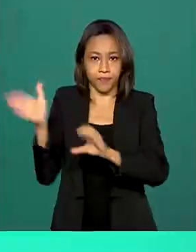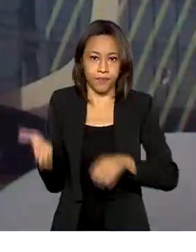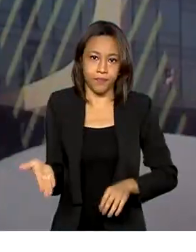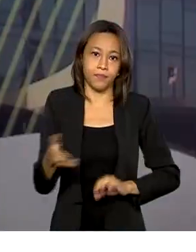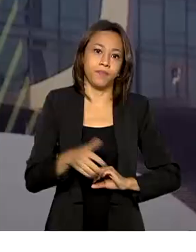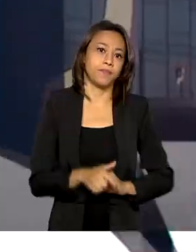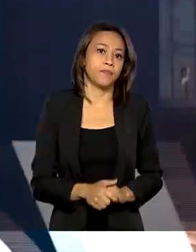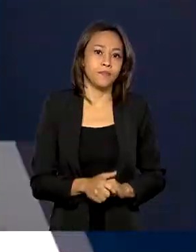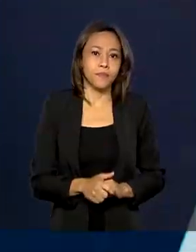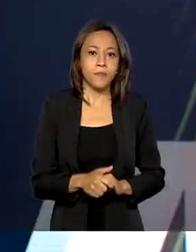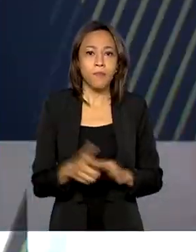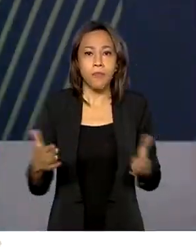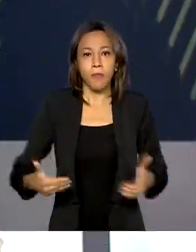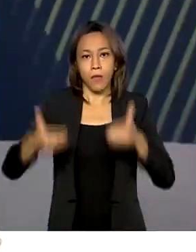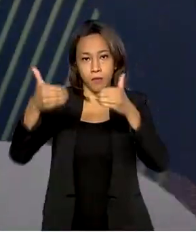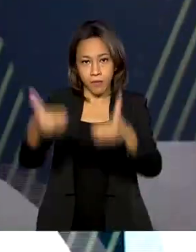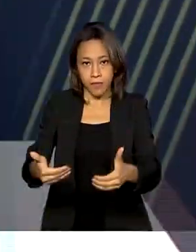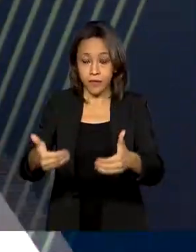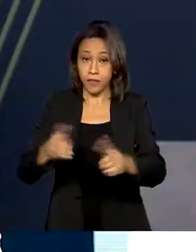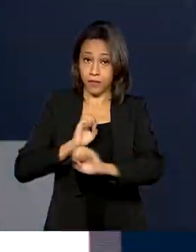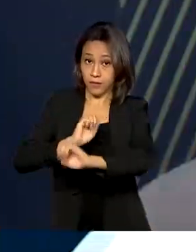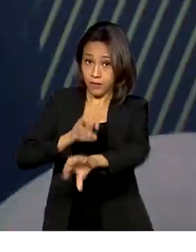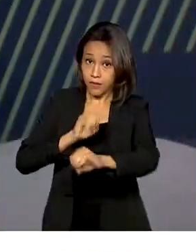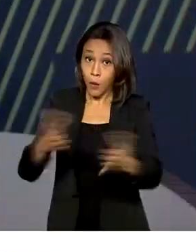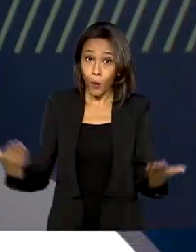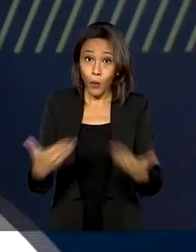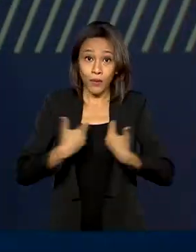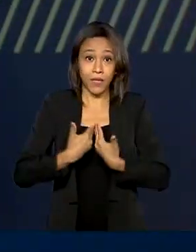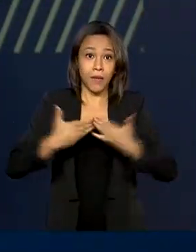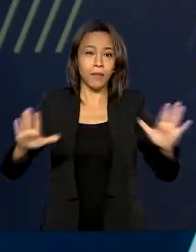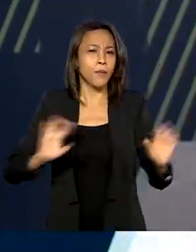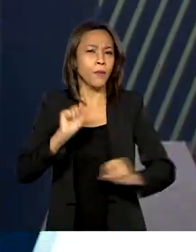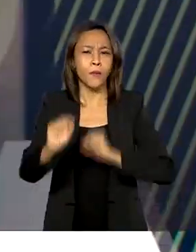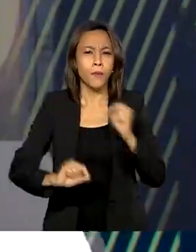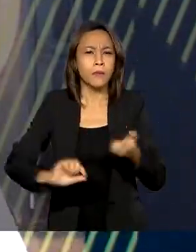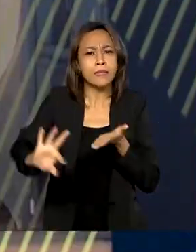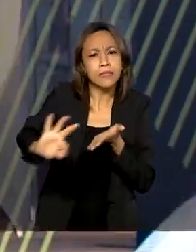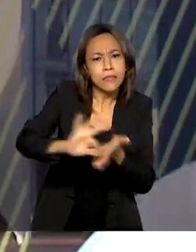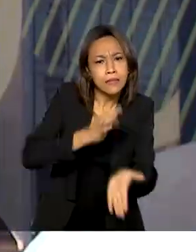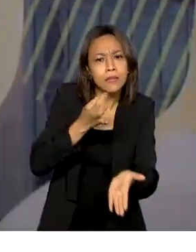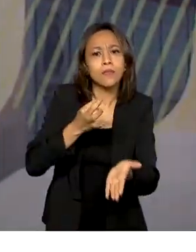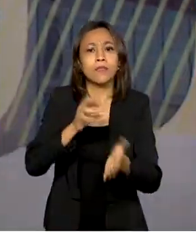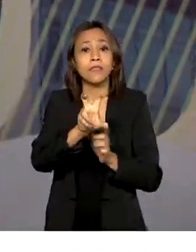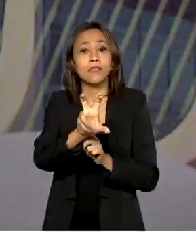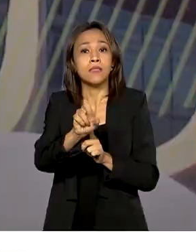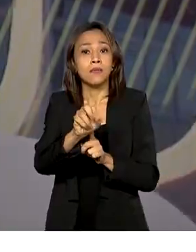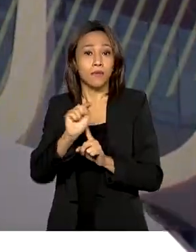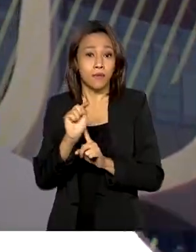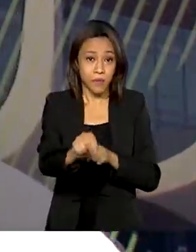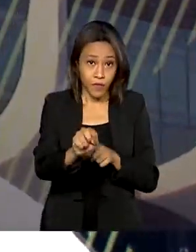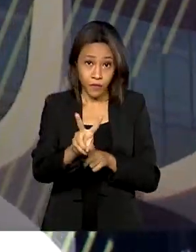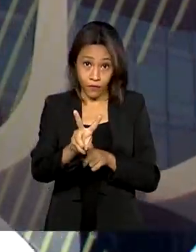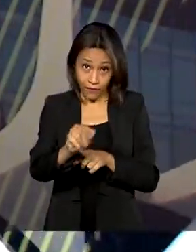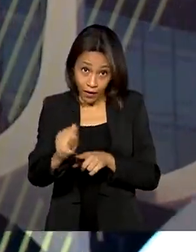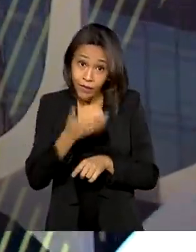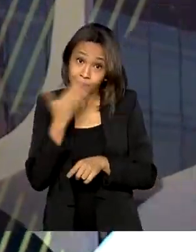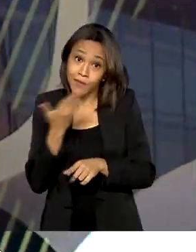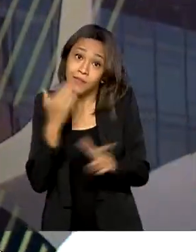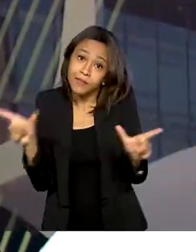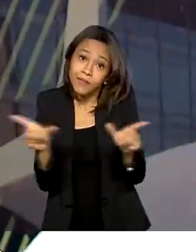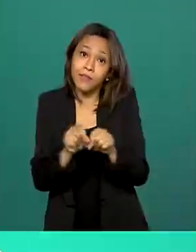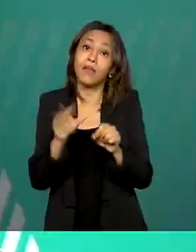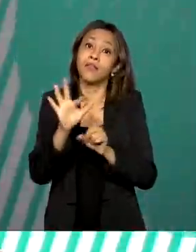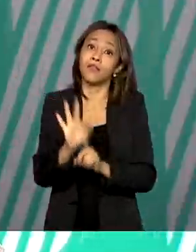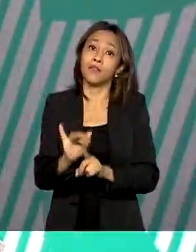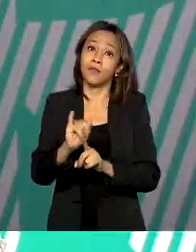O Ministério da Educação abriu hoje as inscrições para 50 mil vagas remanescentes do FIES, o